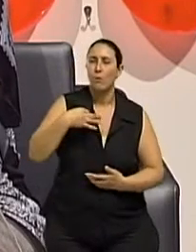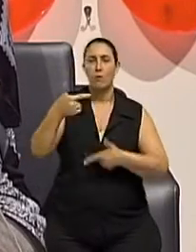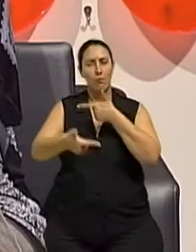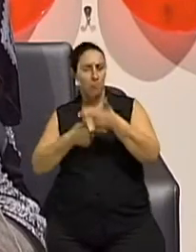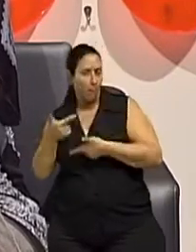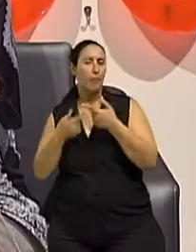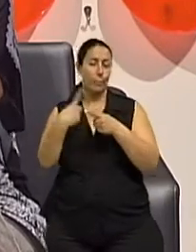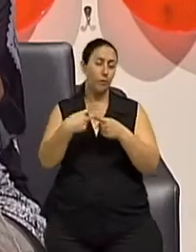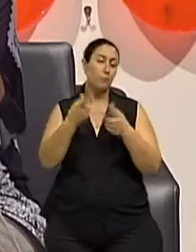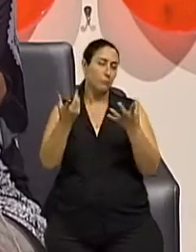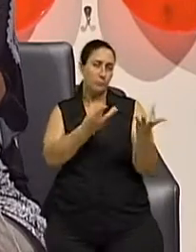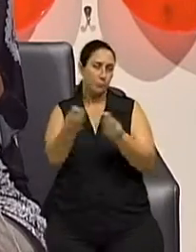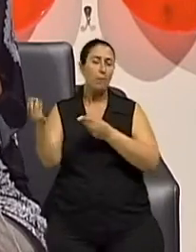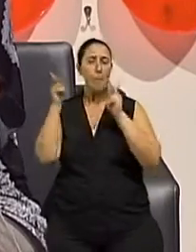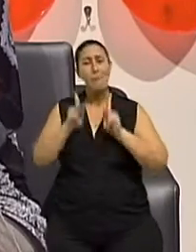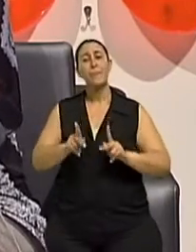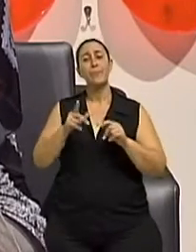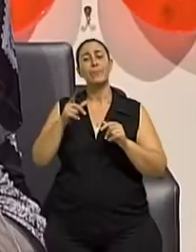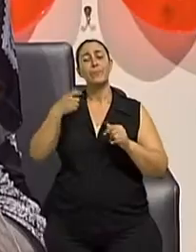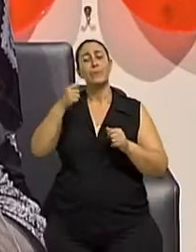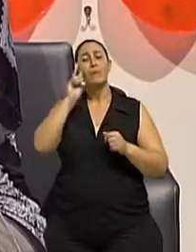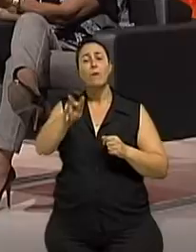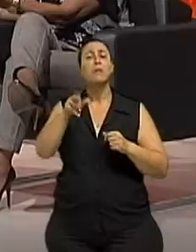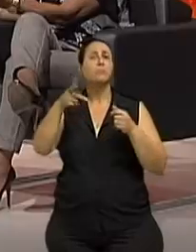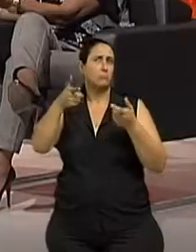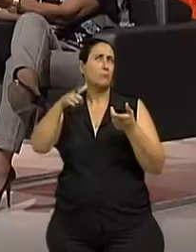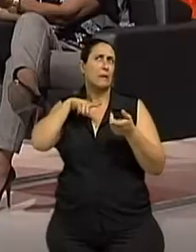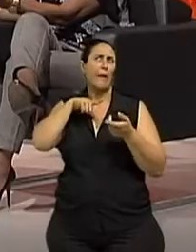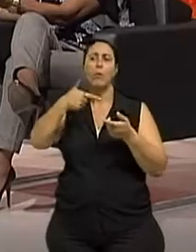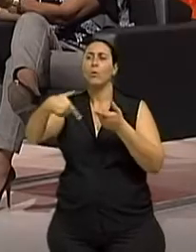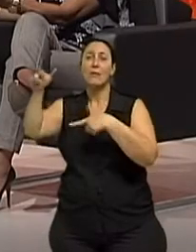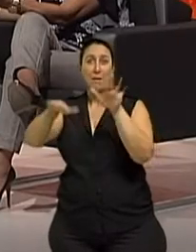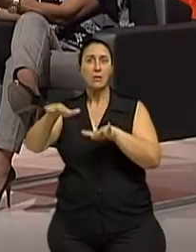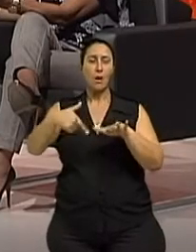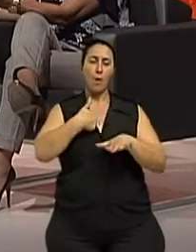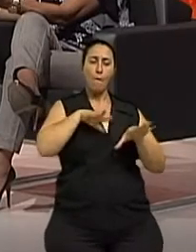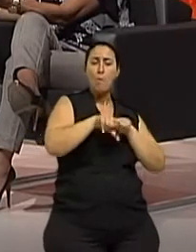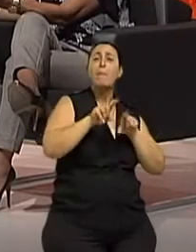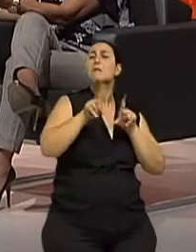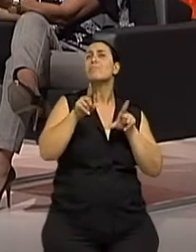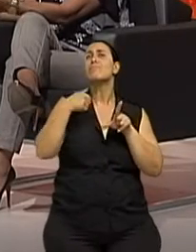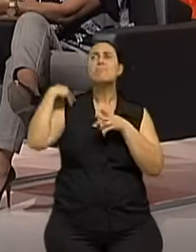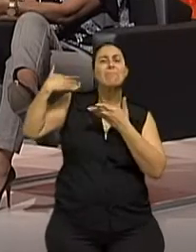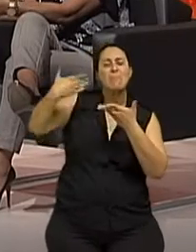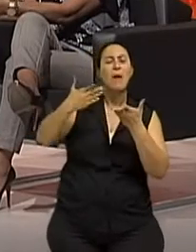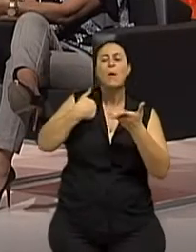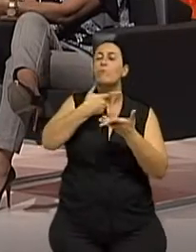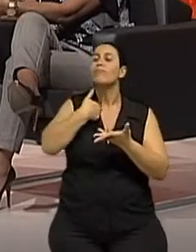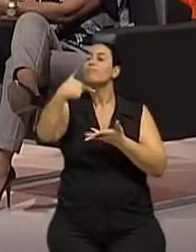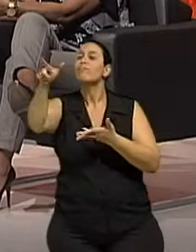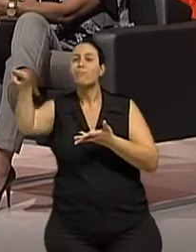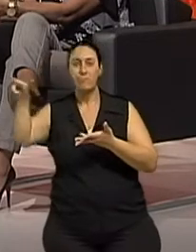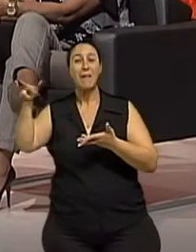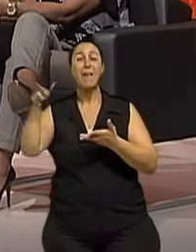fazer, ou buscar outras áreas, também acontece, né, Eliane? muito, muito comum. Às vezes a gente, ocupado com o